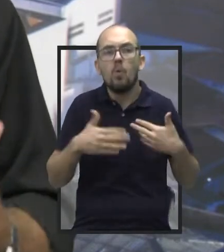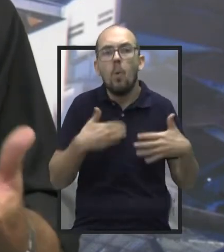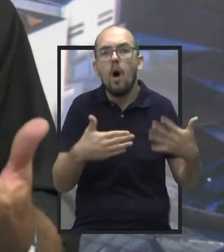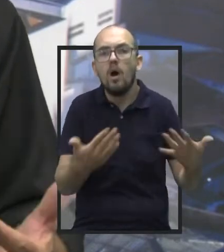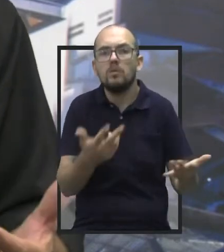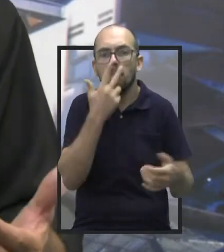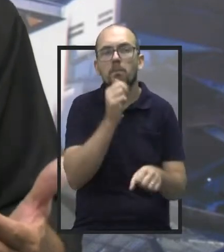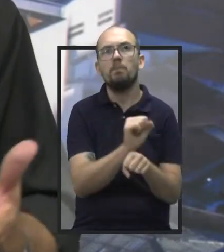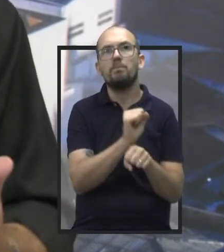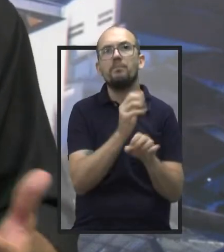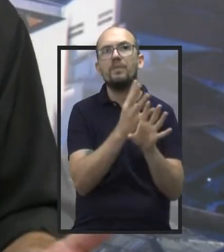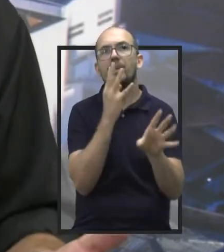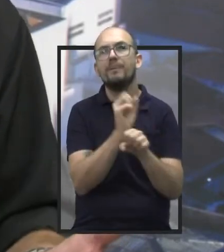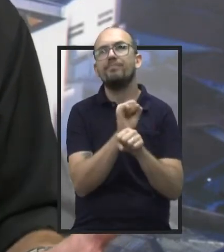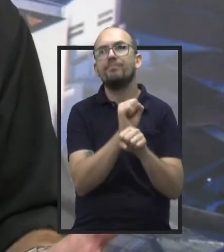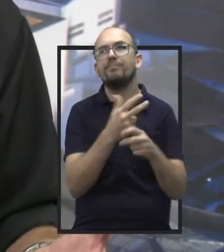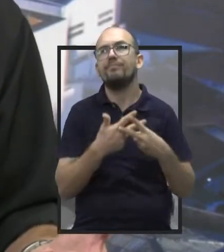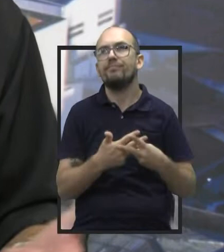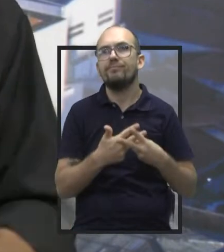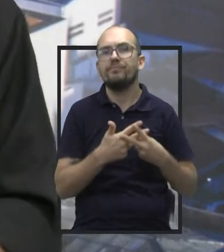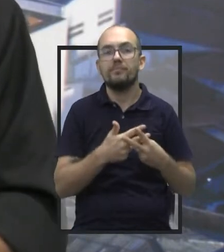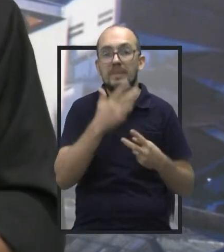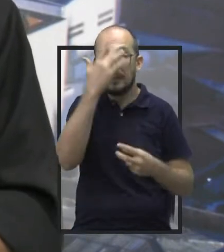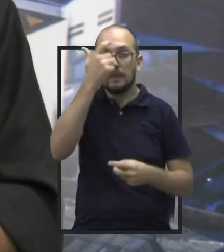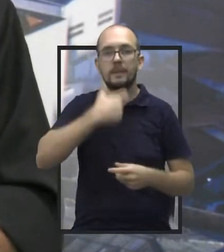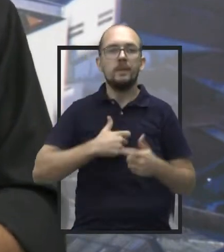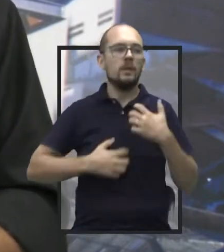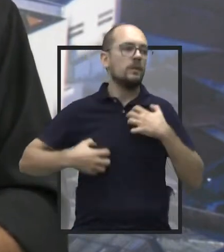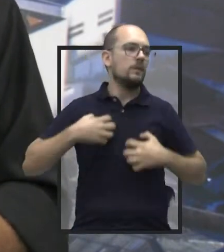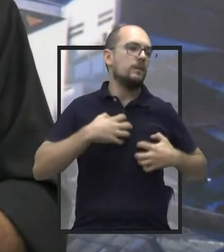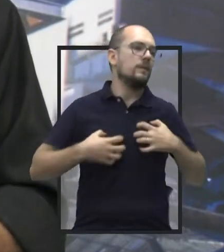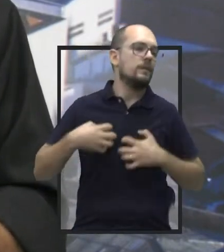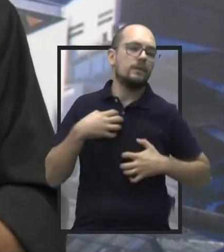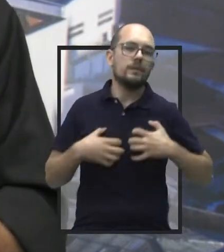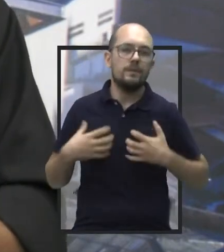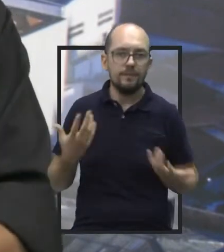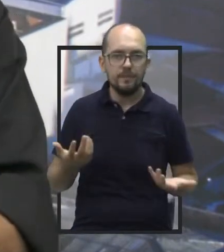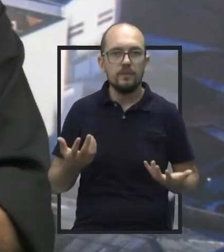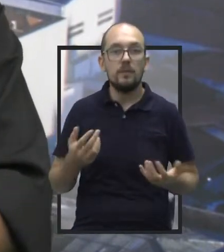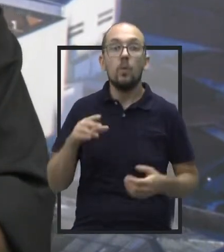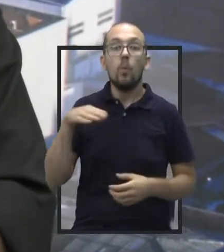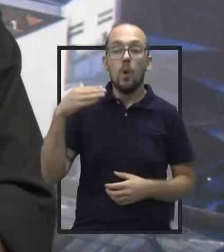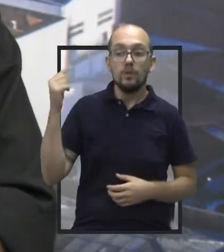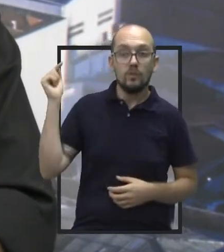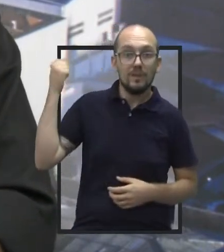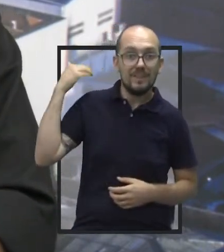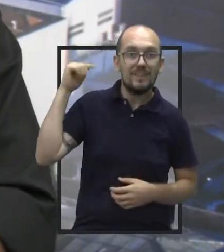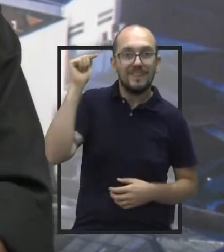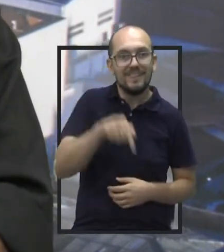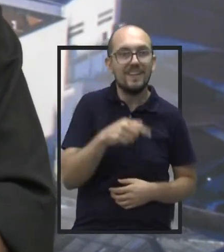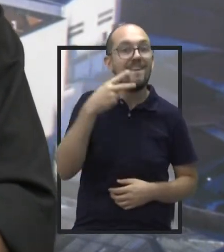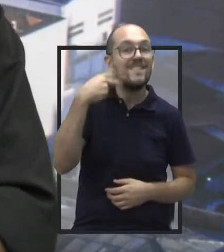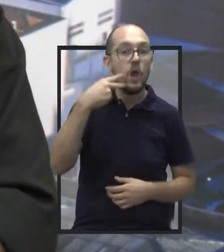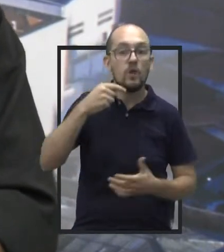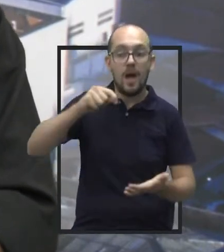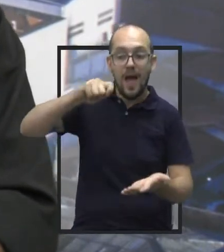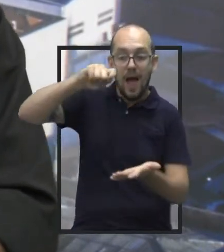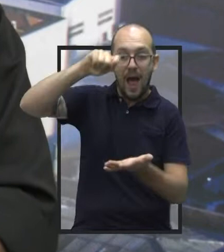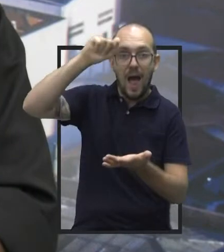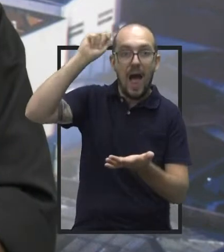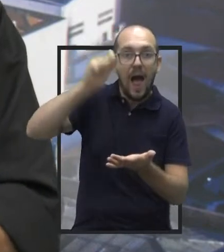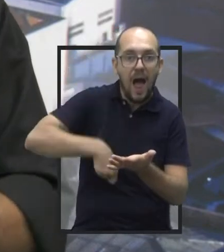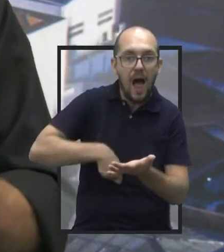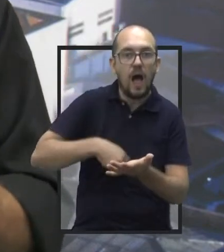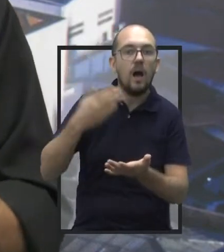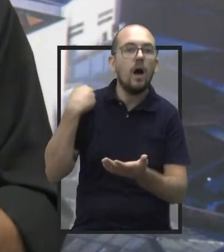passa o problema sabe o que é, a gravidade que é. Então, quando veio a chance para os vereadores colocarem na caneta e aprovarem as emendas,